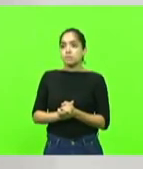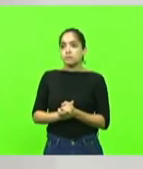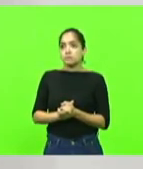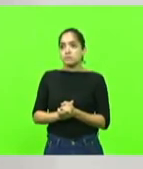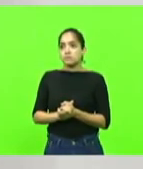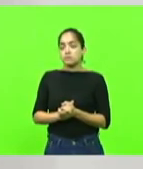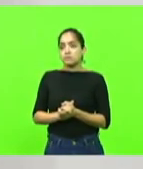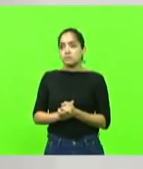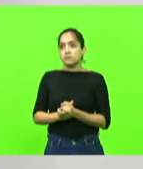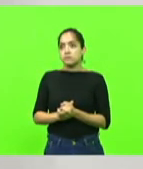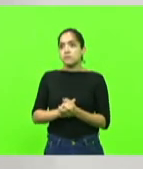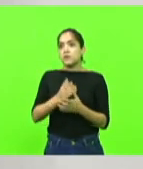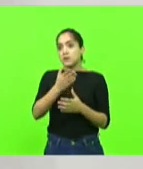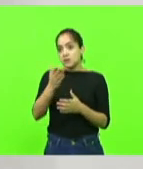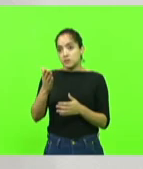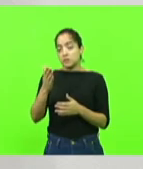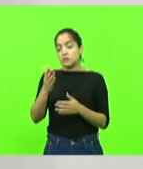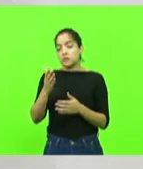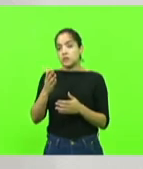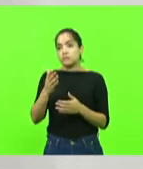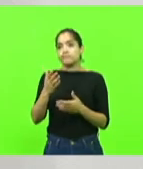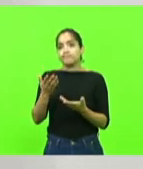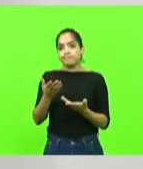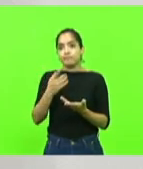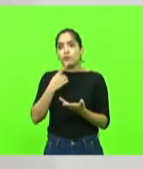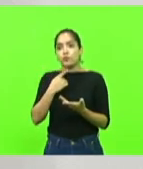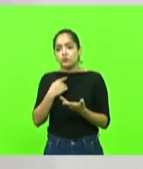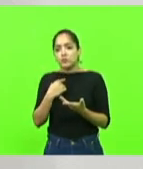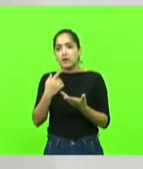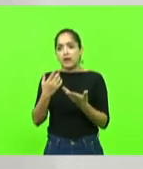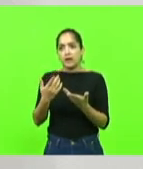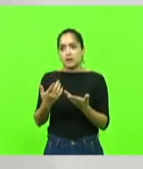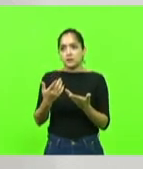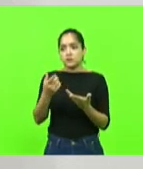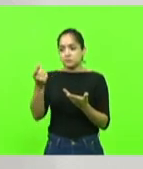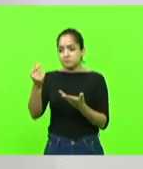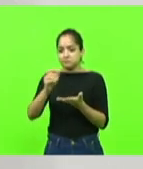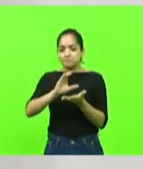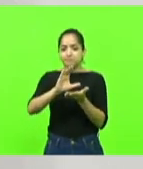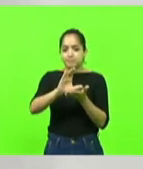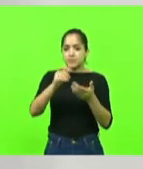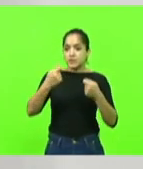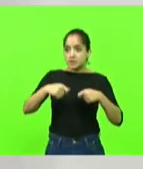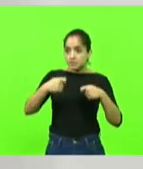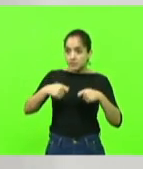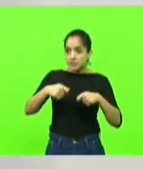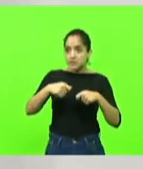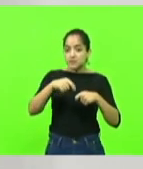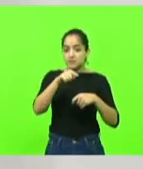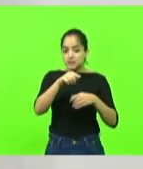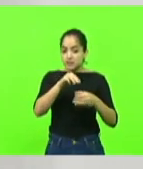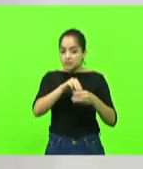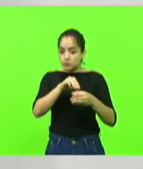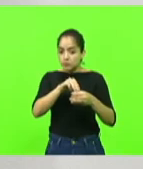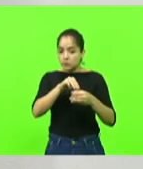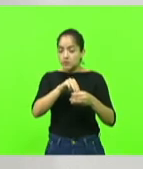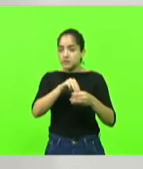Sei que você sente vontade de estar recebendo recursos disponíveis para investir no seu município.